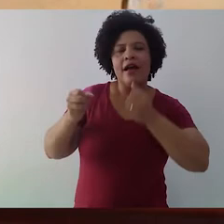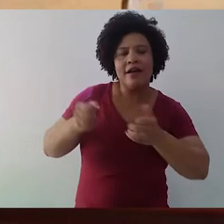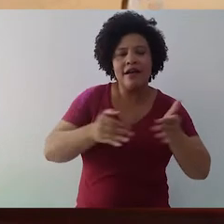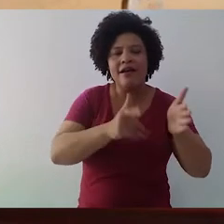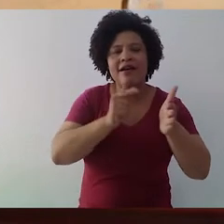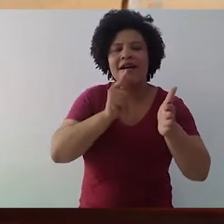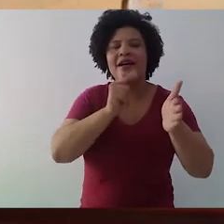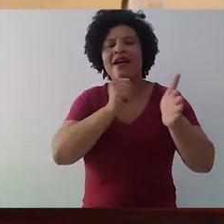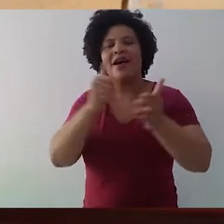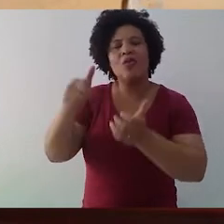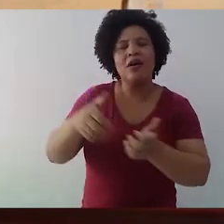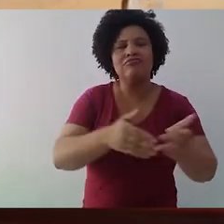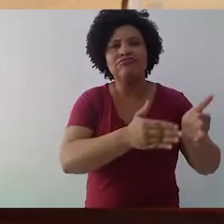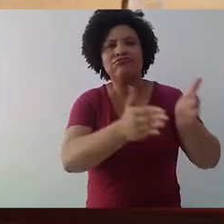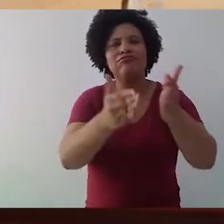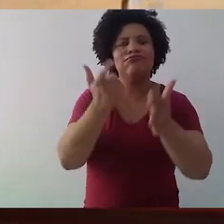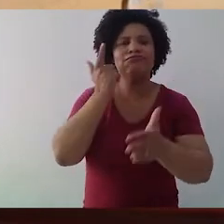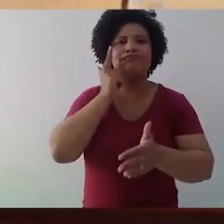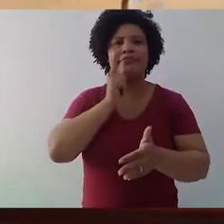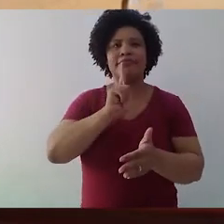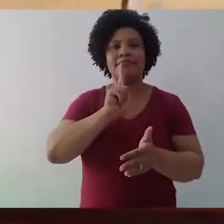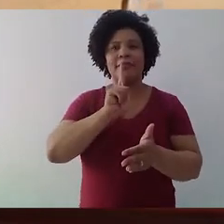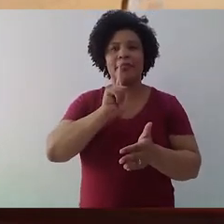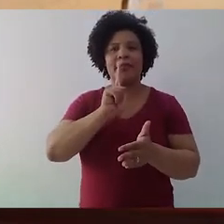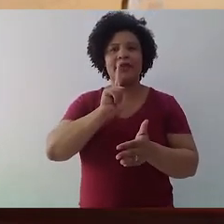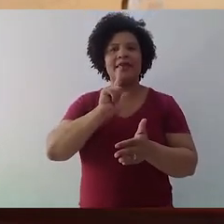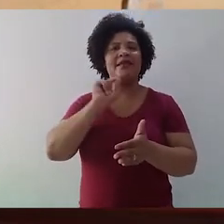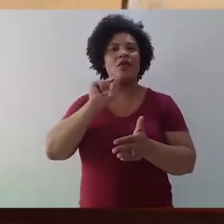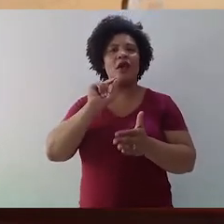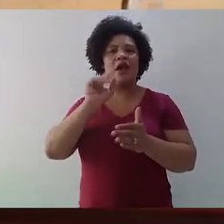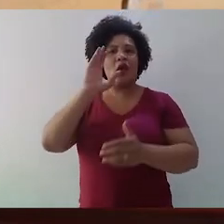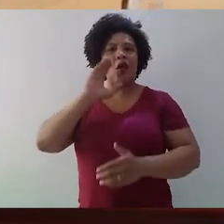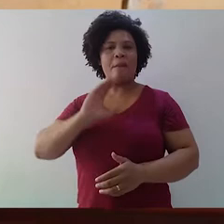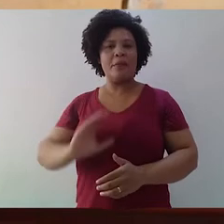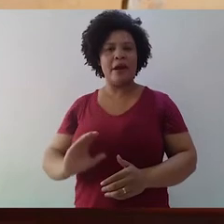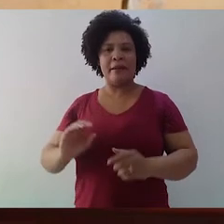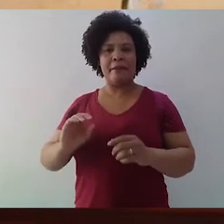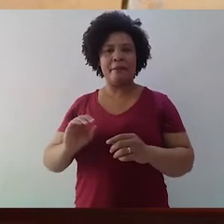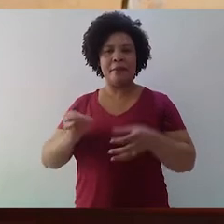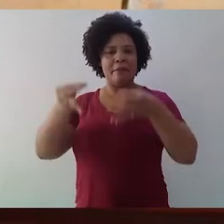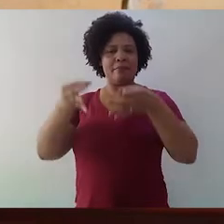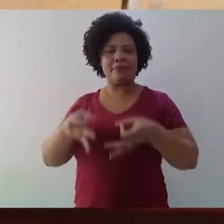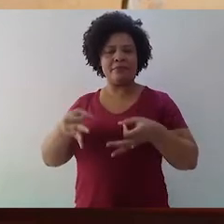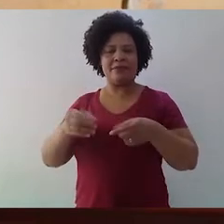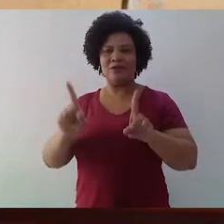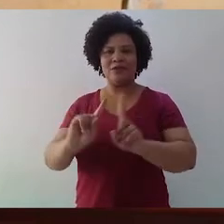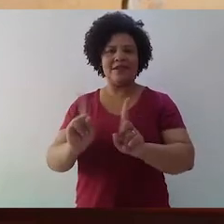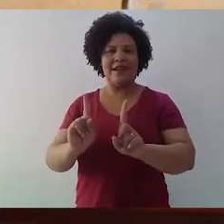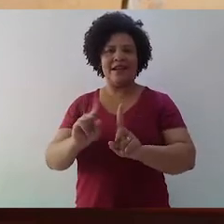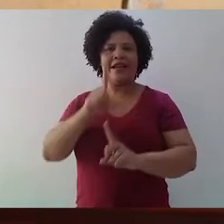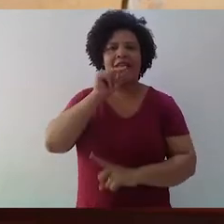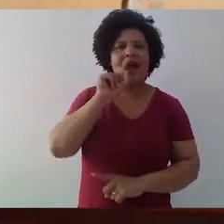a gente pegava murmúrios. Não havia comportamento de estar. Urubus conversavam